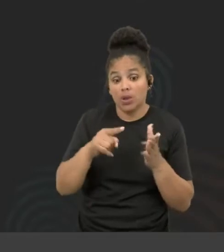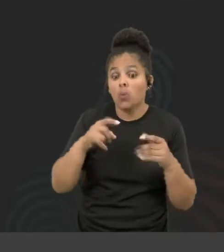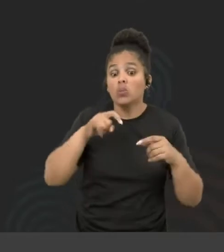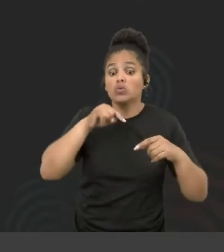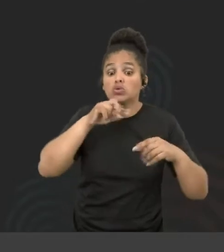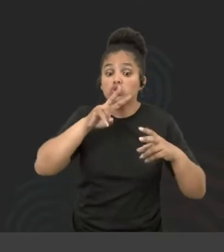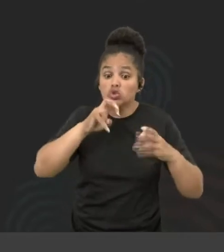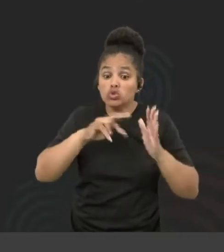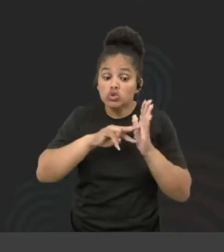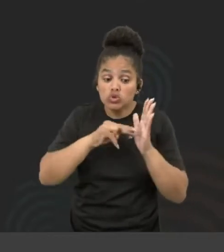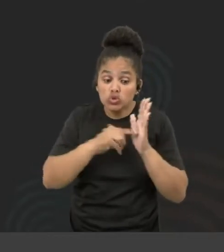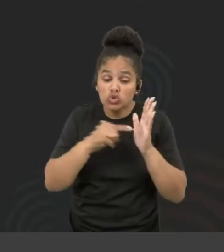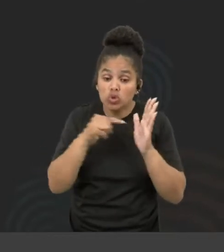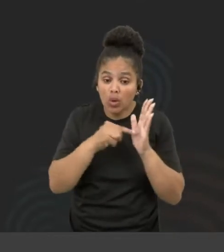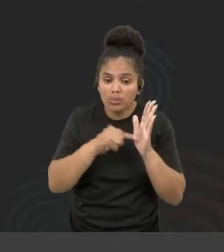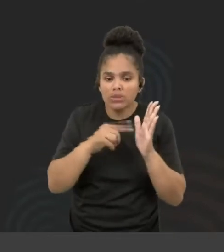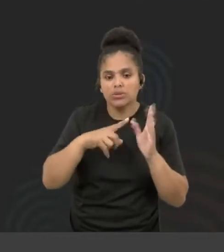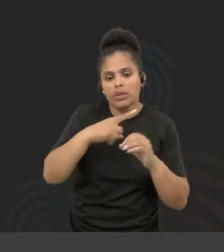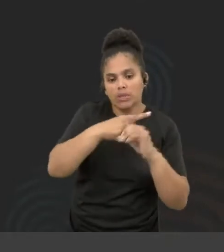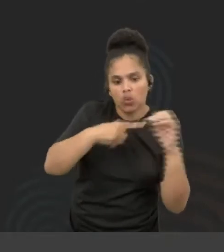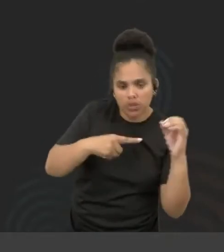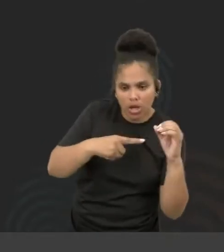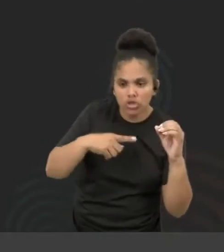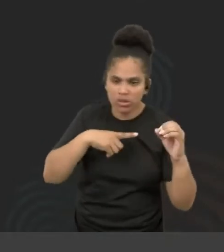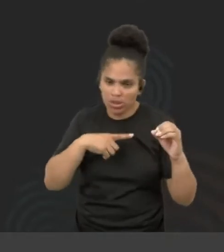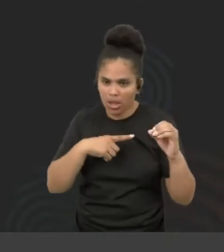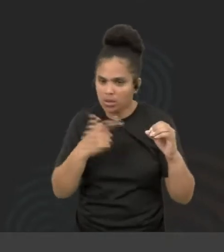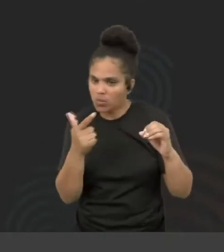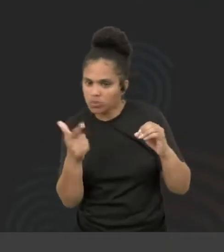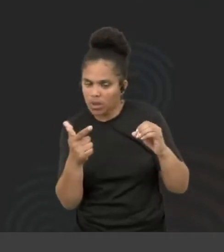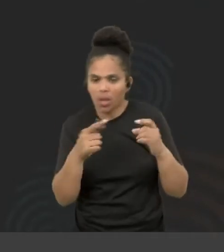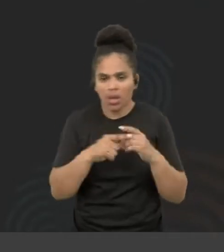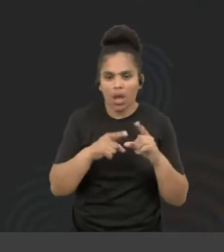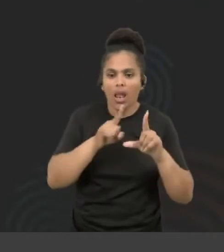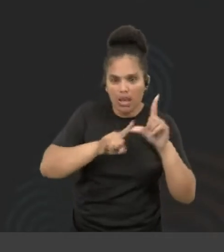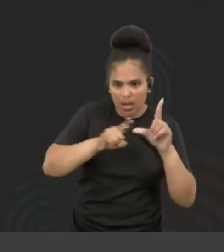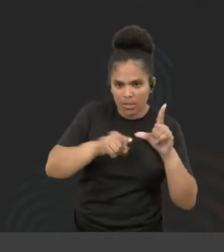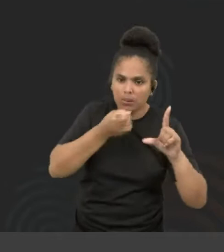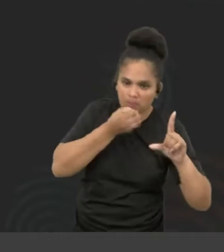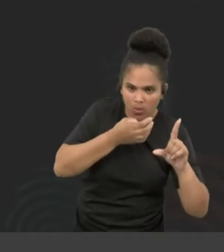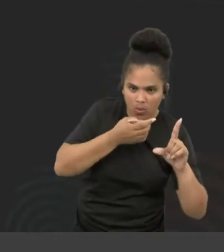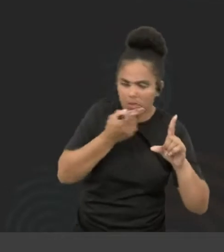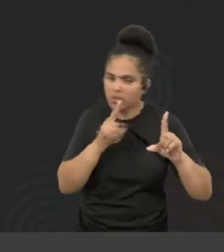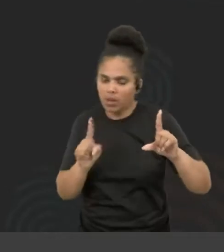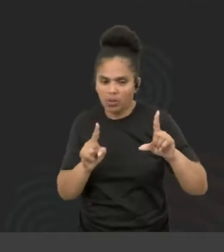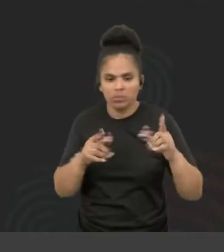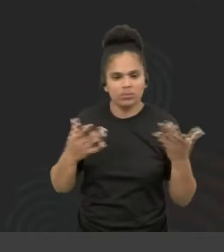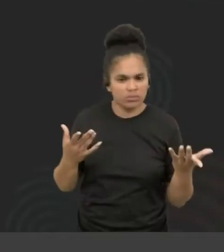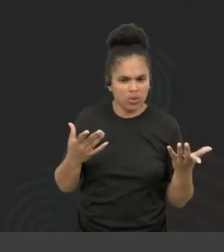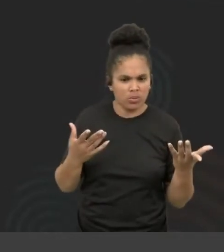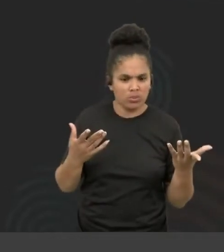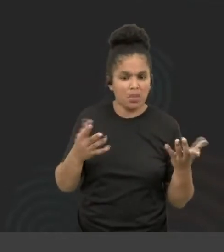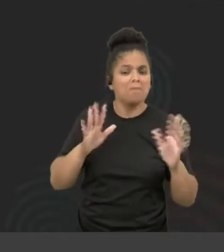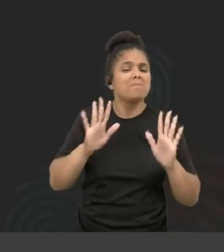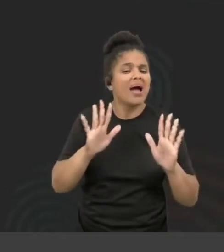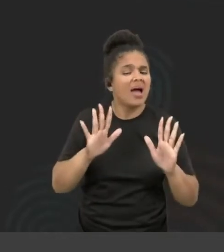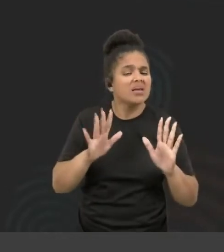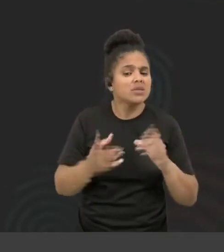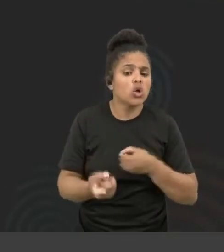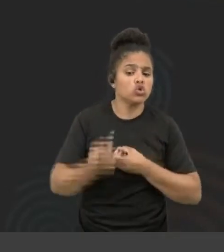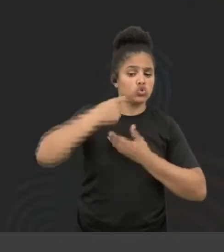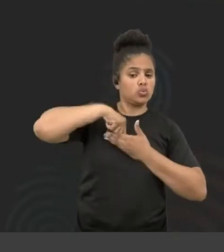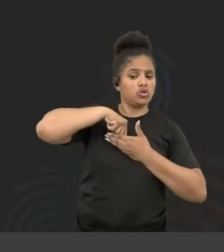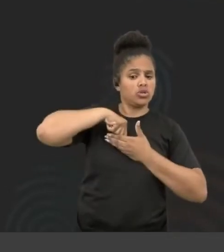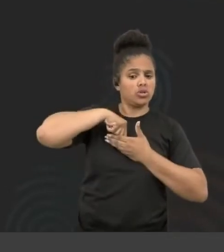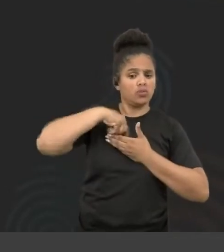coisas objetivas. Tem contraste, não tem contraste. A fonte está boa, a fonte não está boa. É isso ou é aquilo. Mas é a parte subjetiva. Como é que a